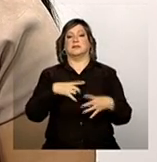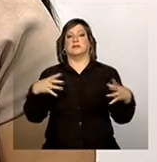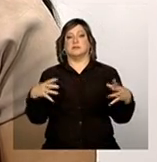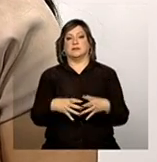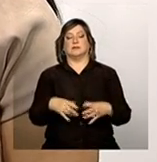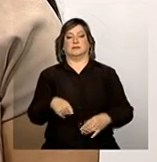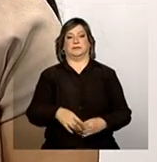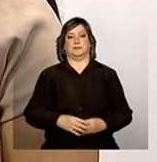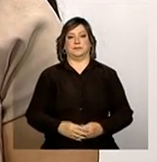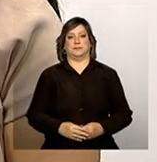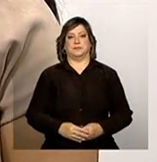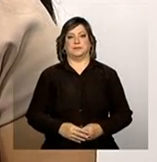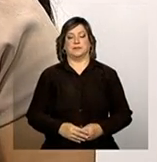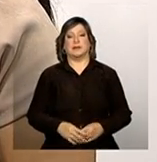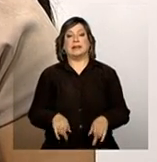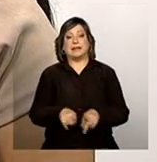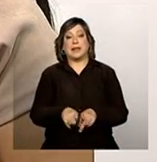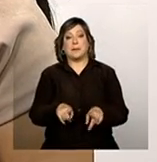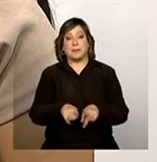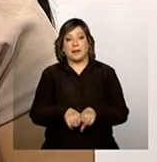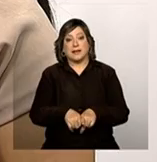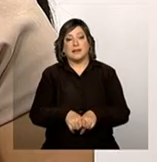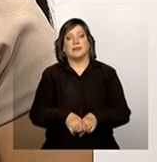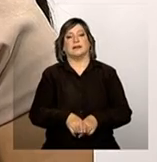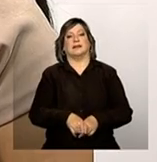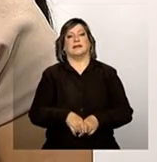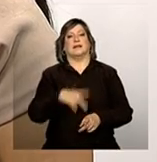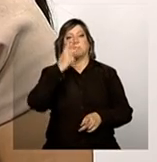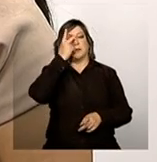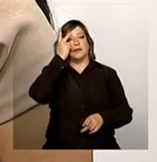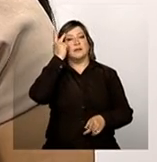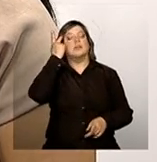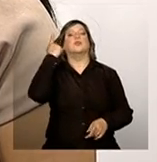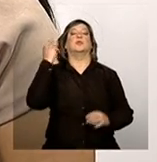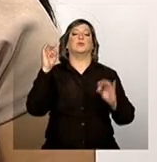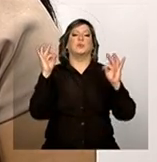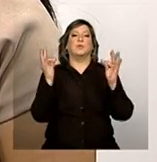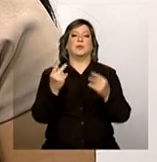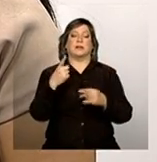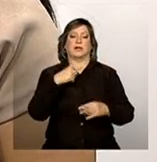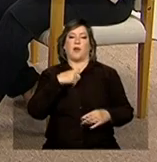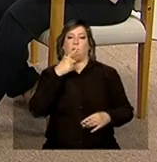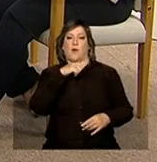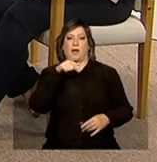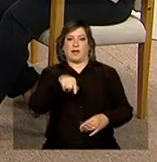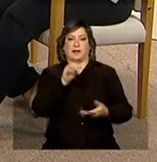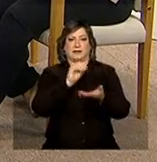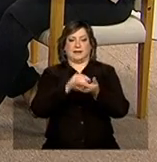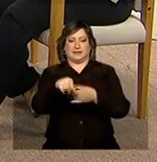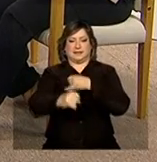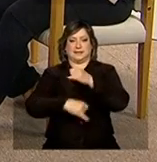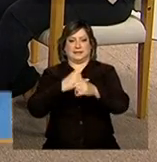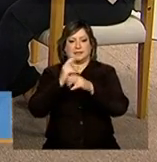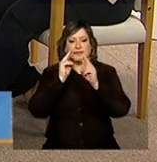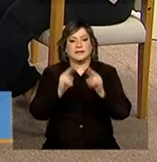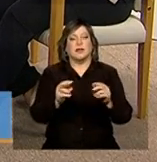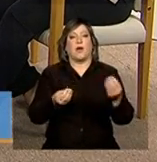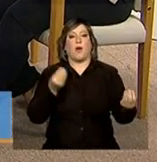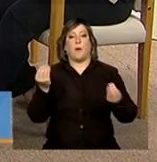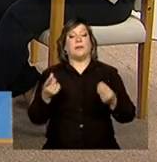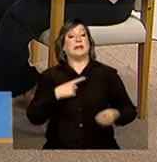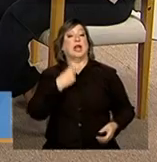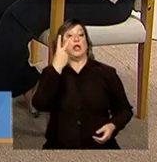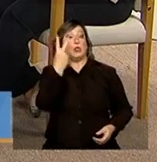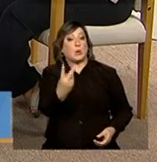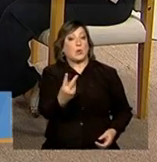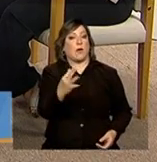aplicativo. E aí, aproveitar, falar que está acessível no aplicativo, falar o seguinte, que, existem duas formas de acesso